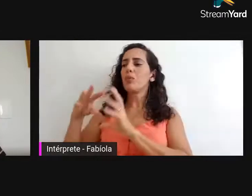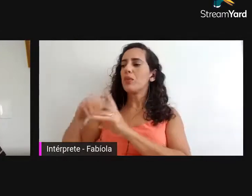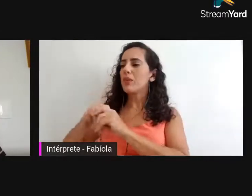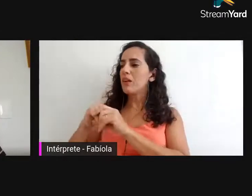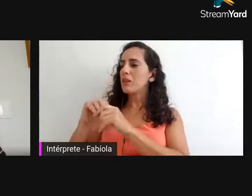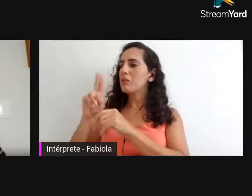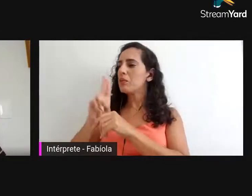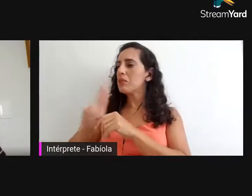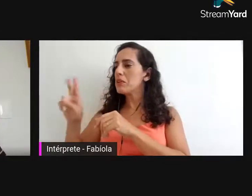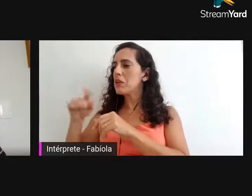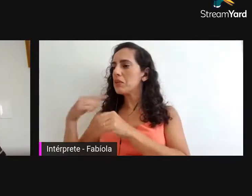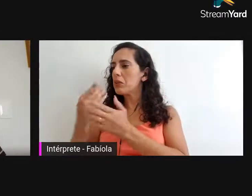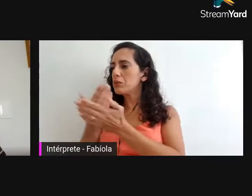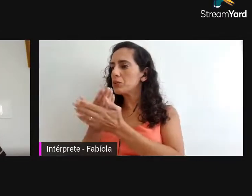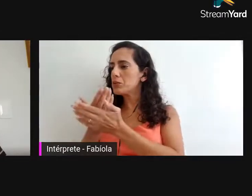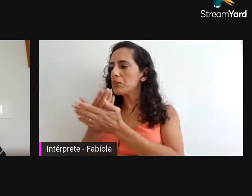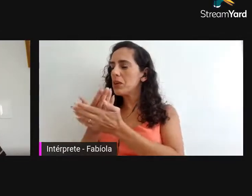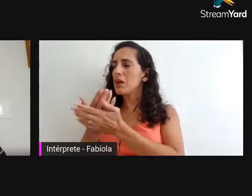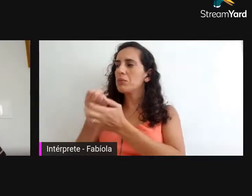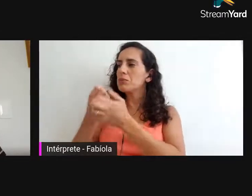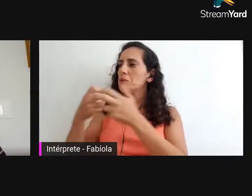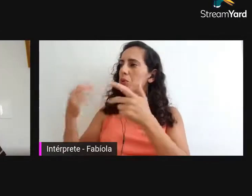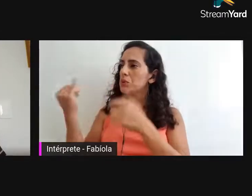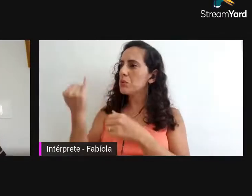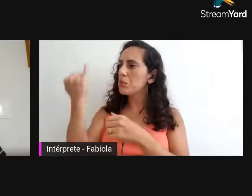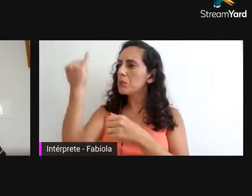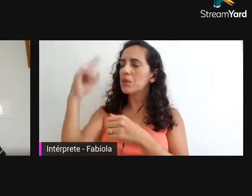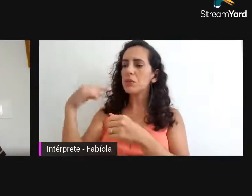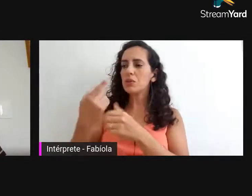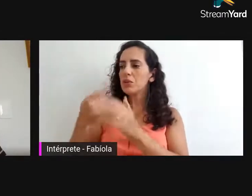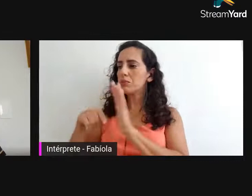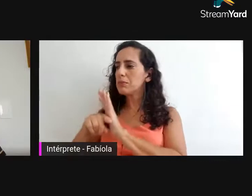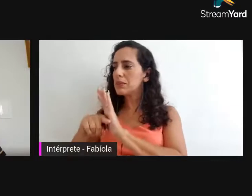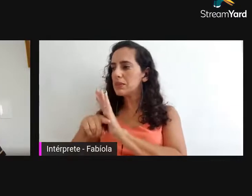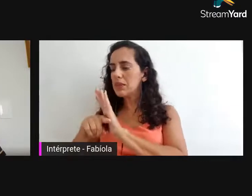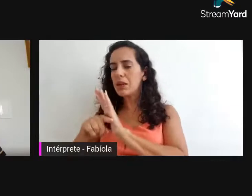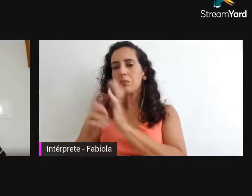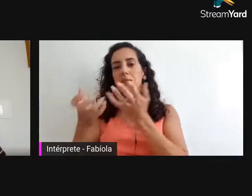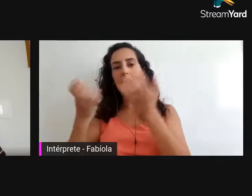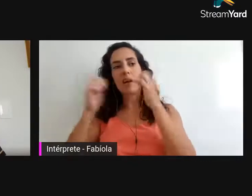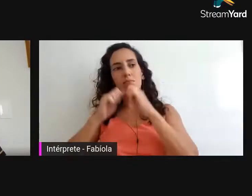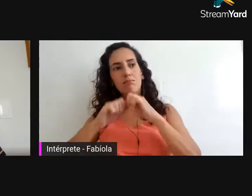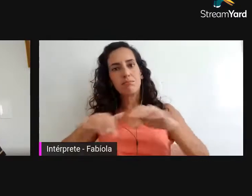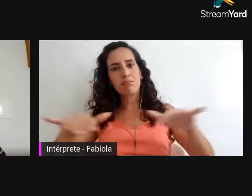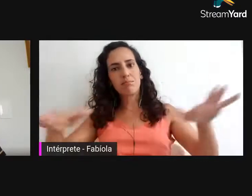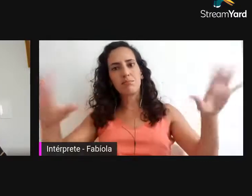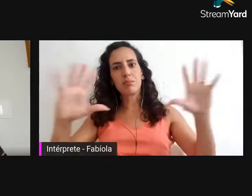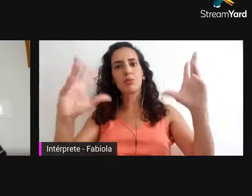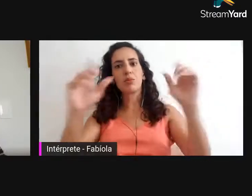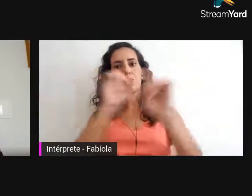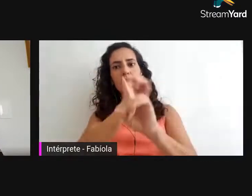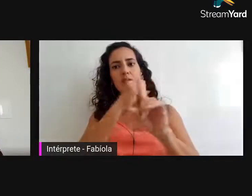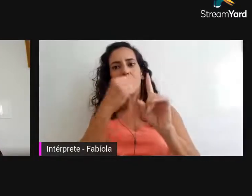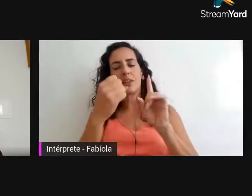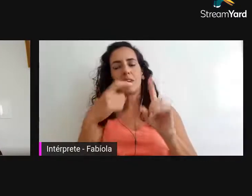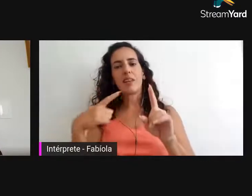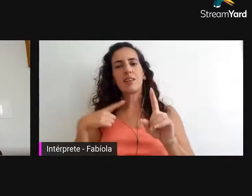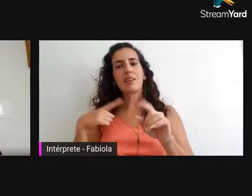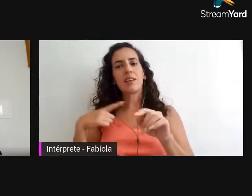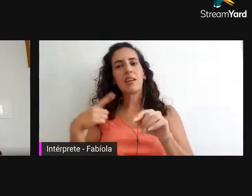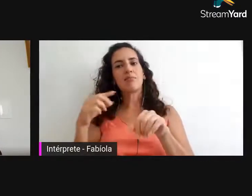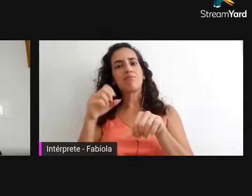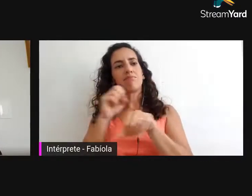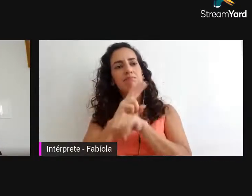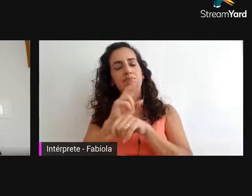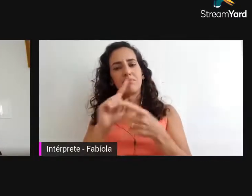cuidados e bem curados. Então, vamos impulsionar essas métricas científicas aí, para que atinja